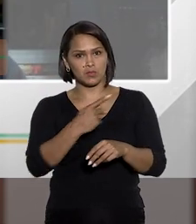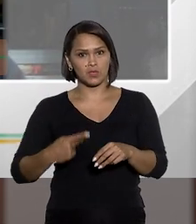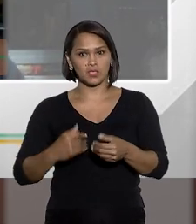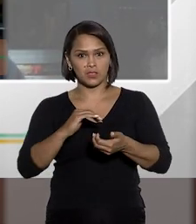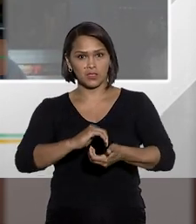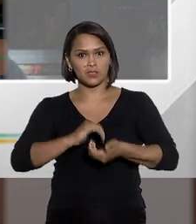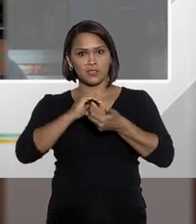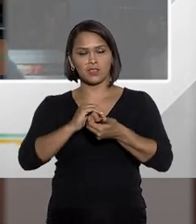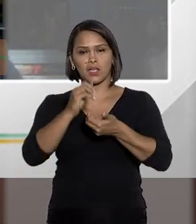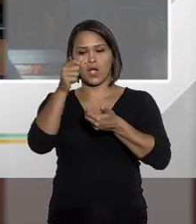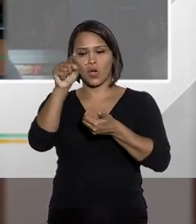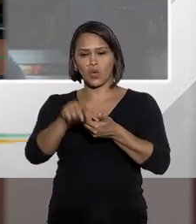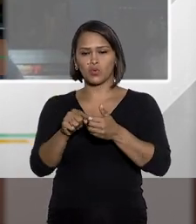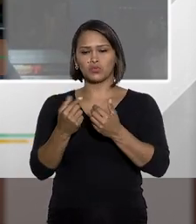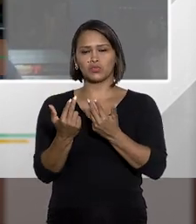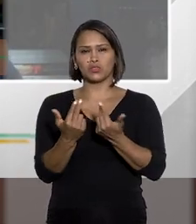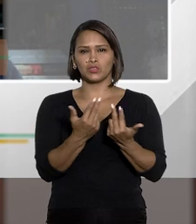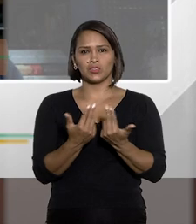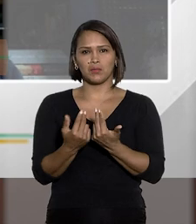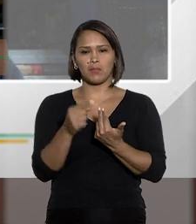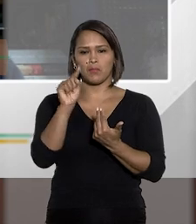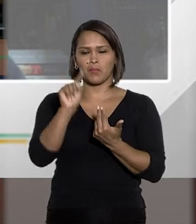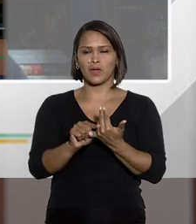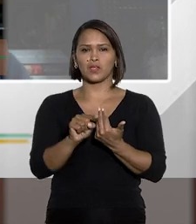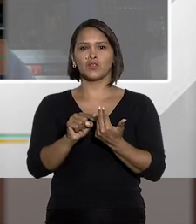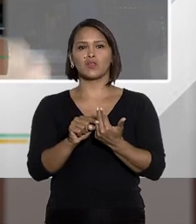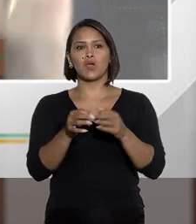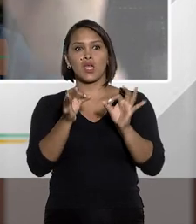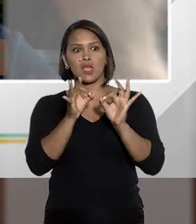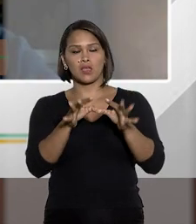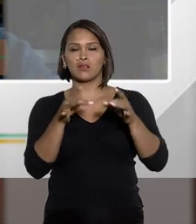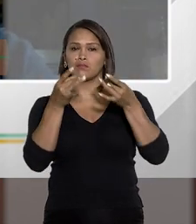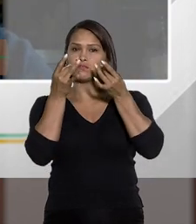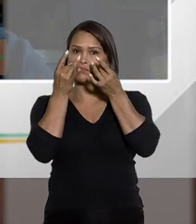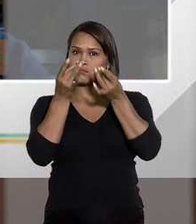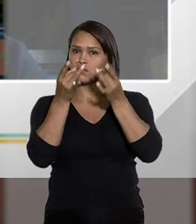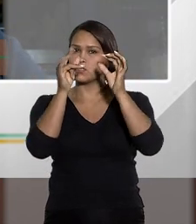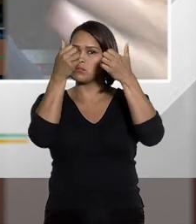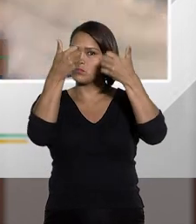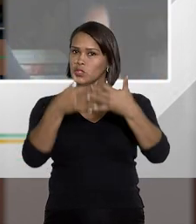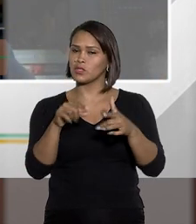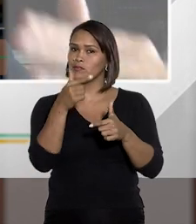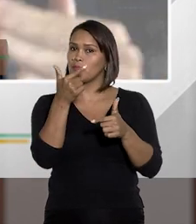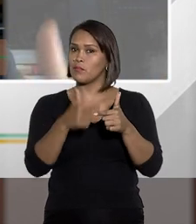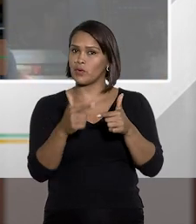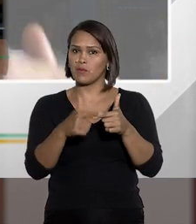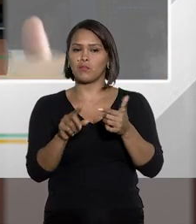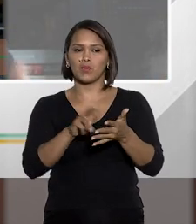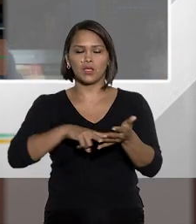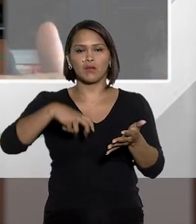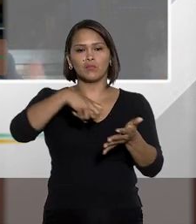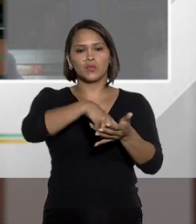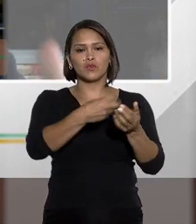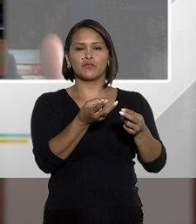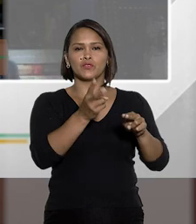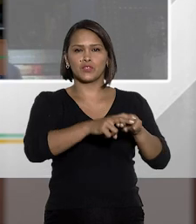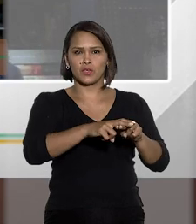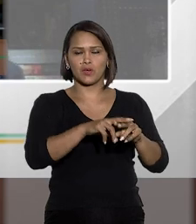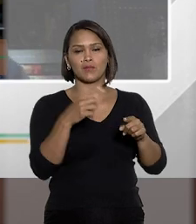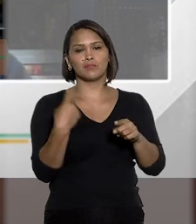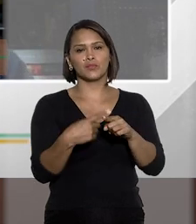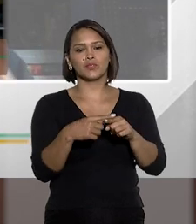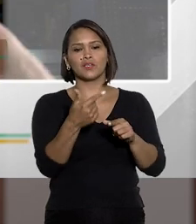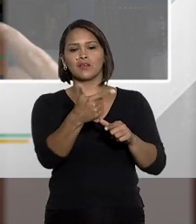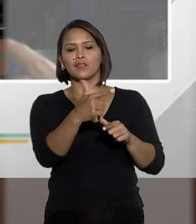presidente da corte que desempatou, alertou que estava proibindo a execução provisória da